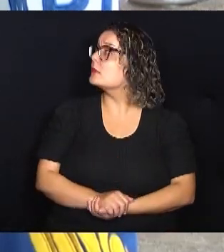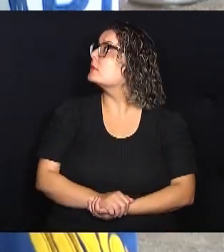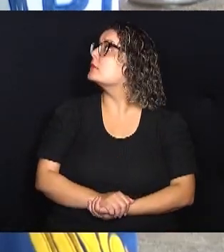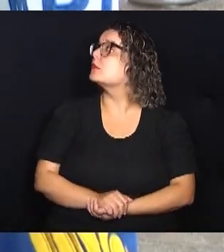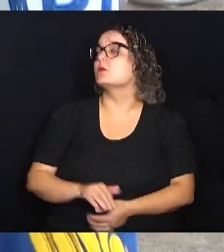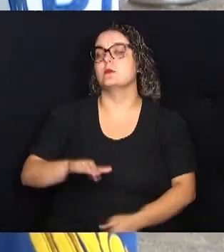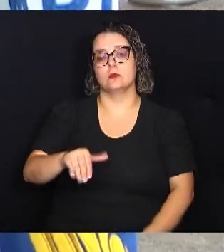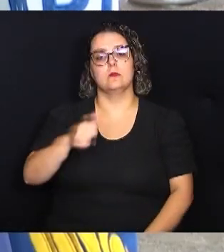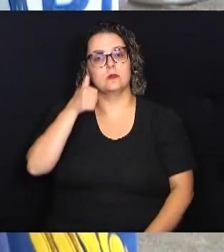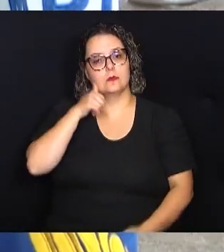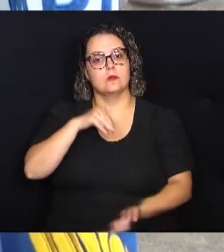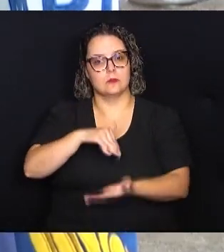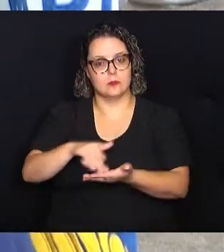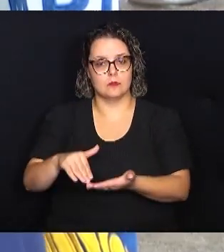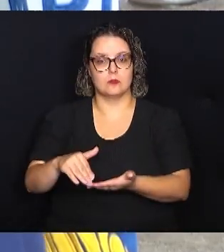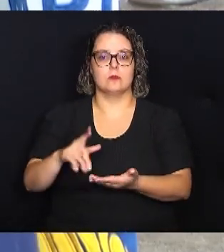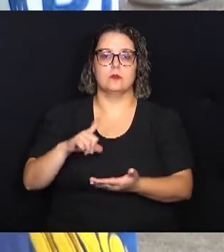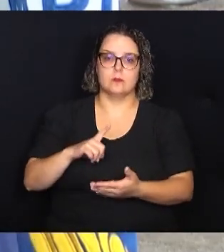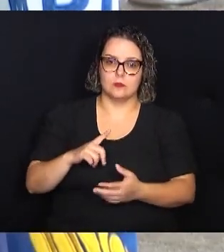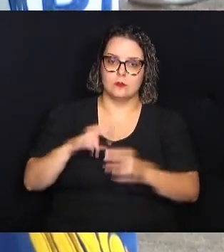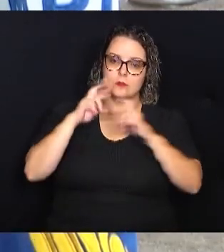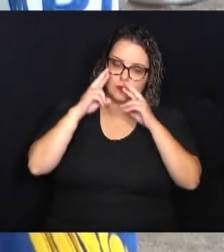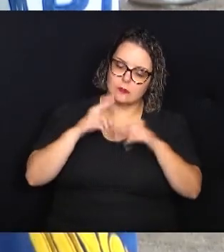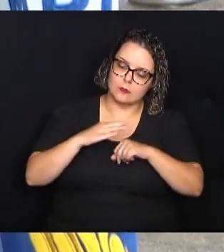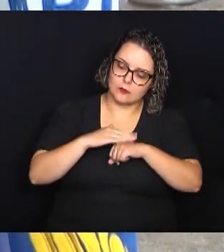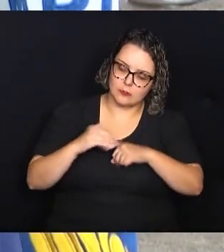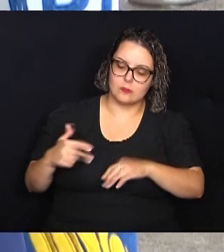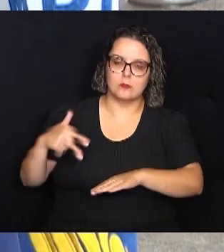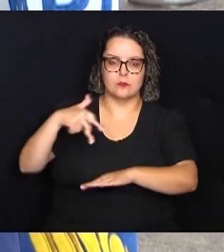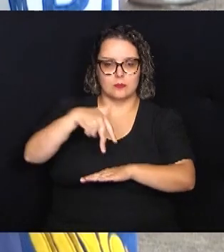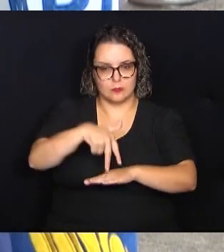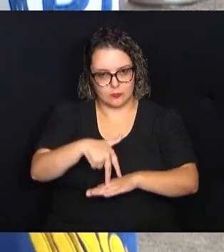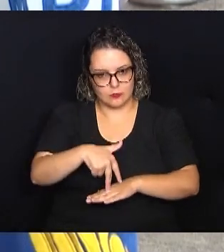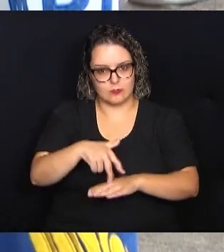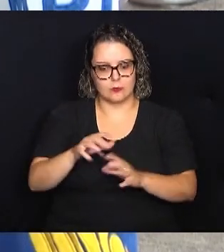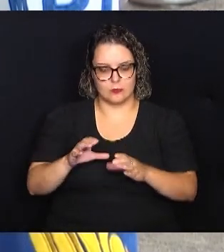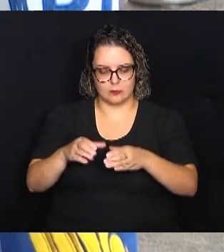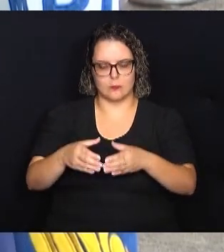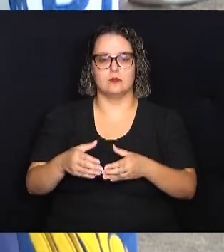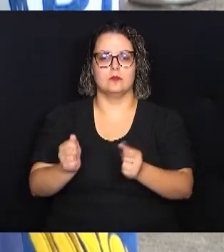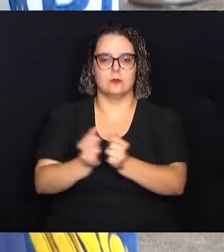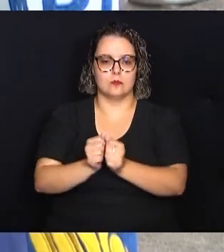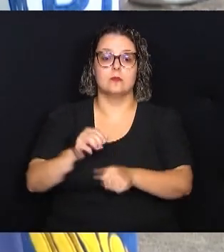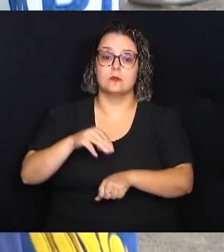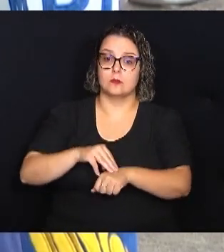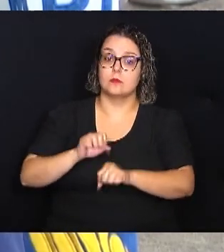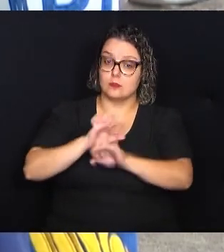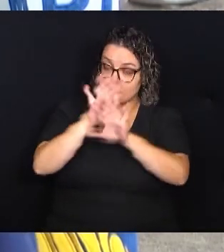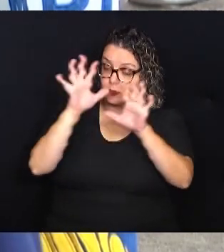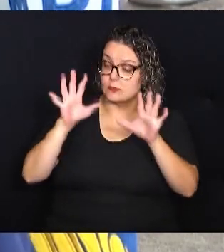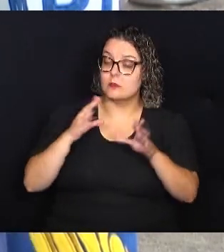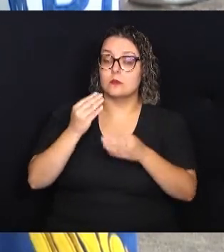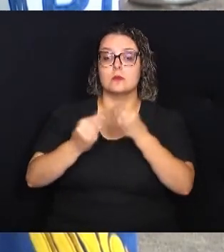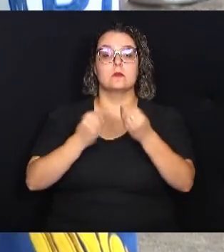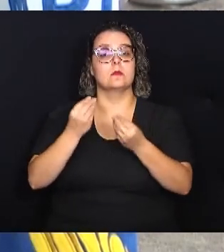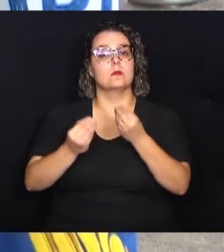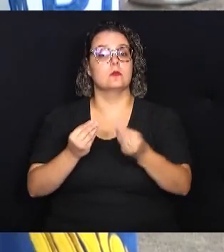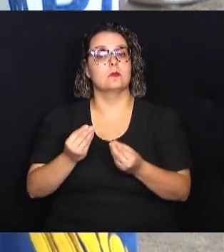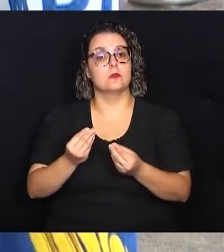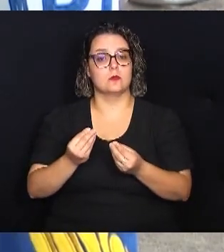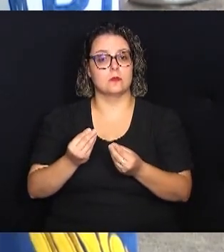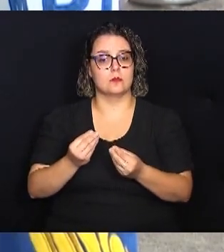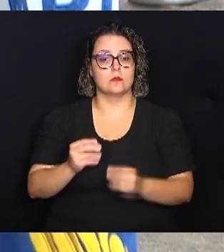que teve a gentileza de vir até a comissão, junto com os membros, para dar transparência, como foram